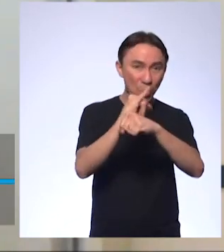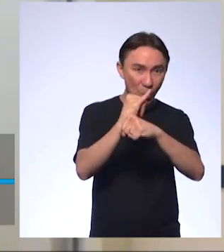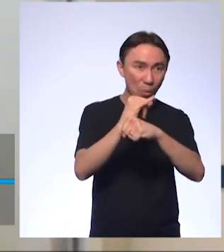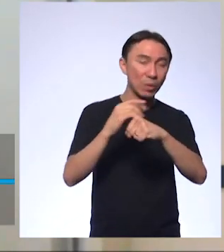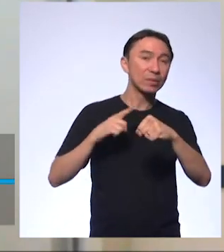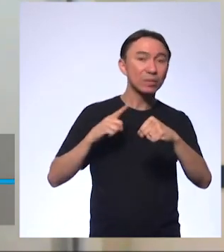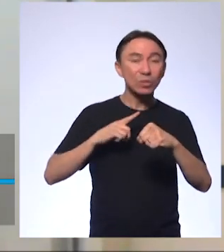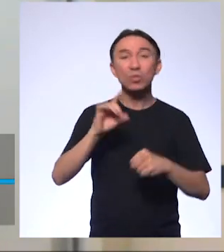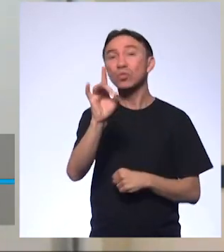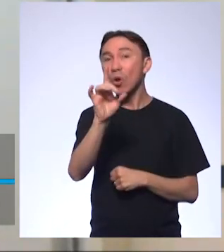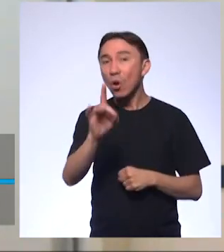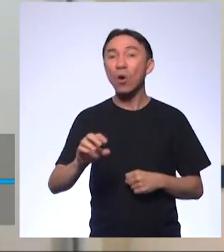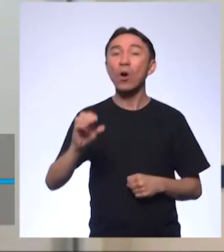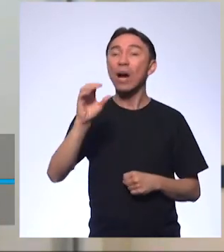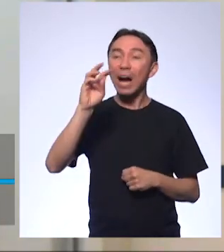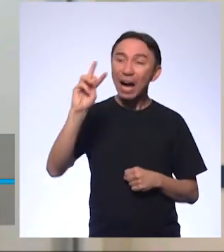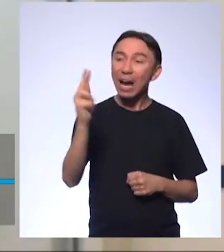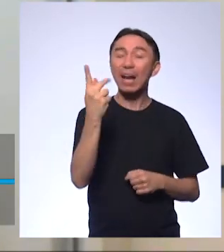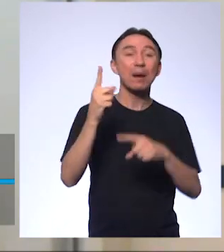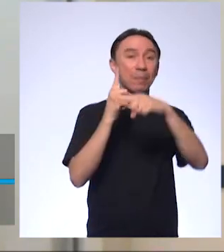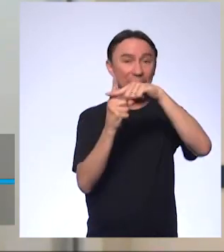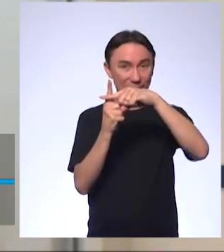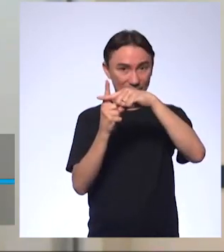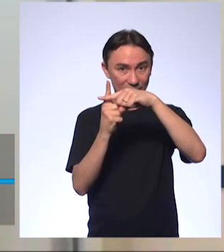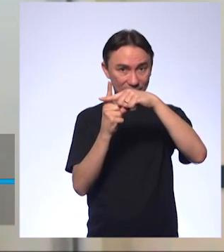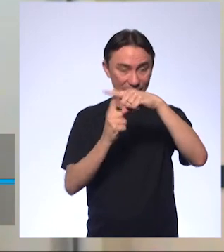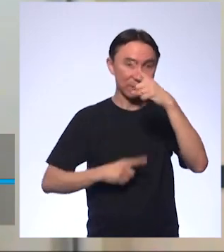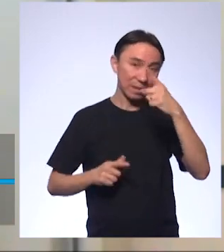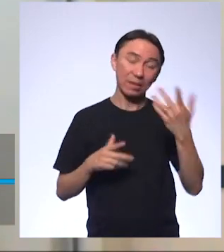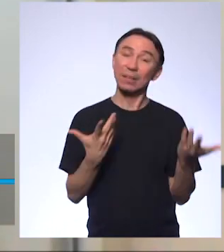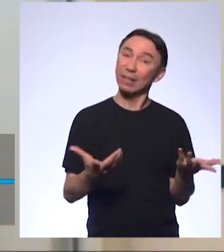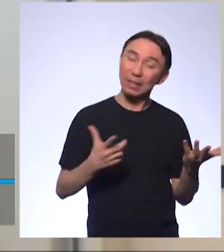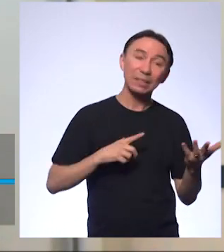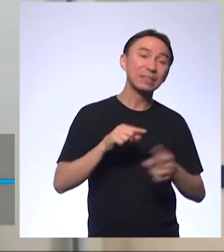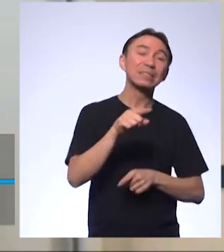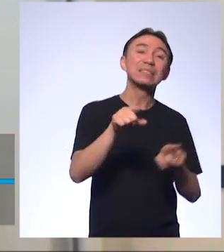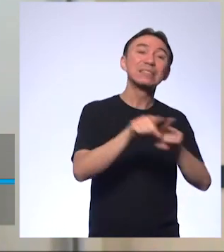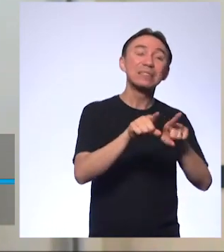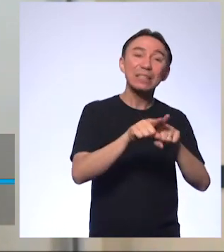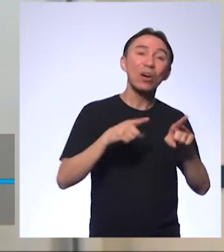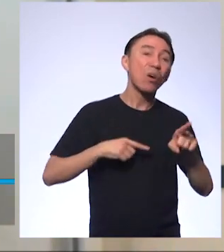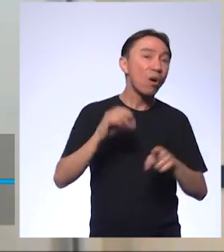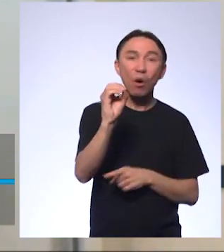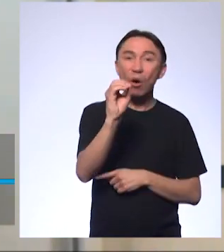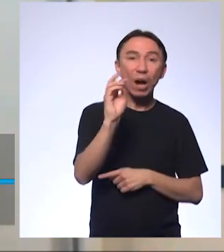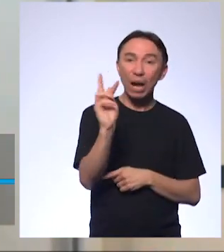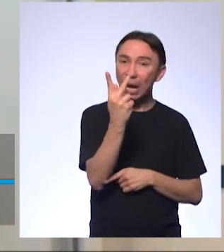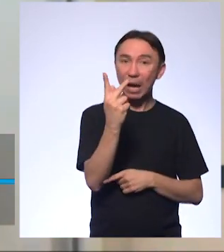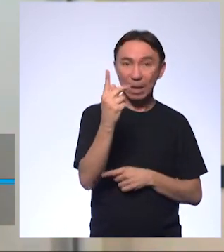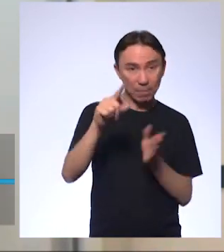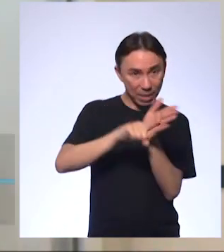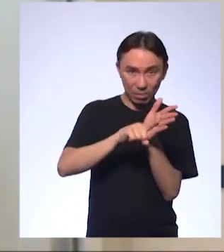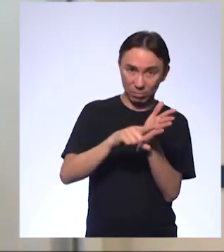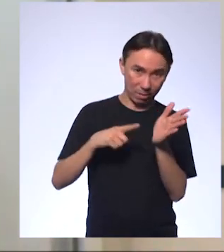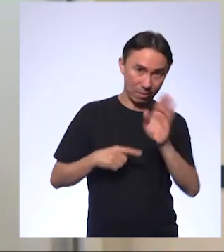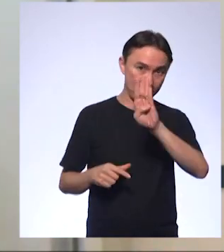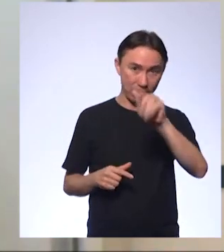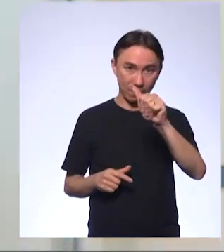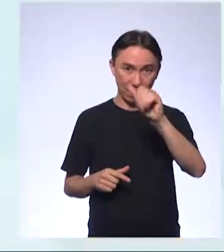H⁺. E a base, não há outro ânion para ser liberada, que não seja o OH⁻. Pode continuar.